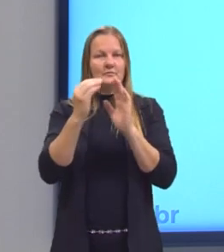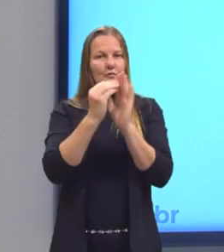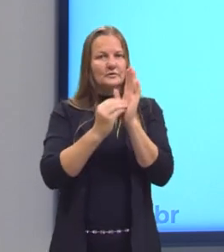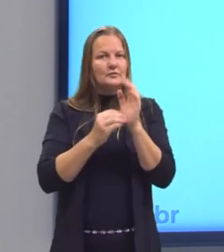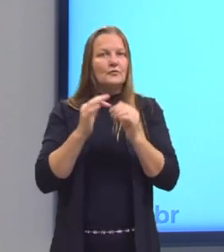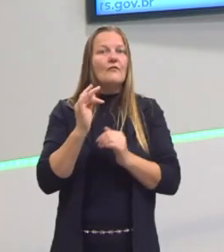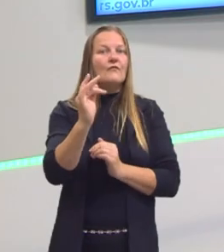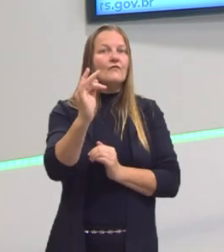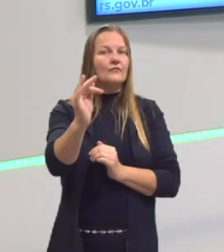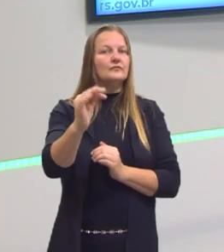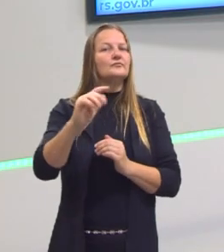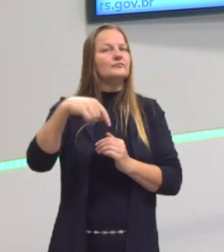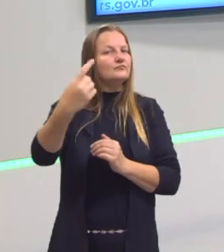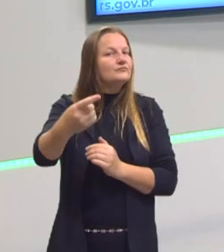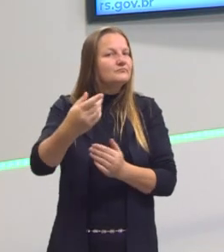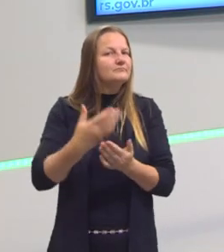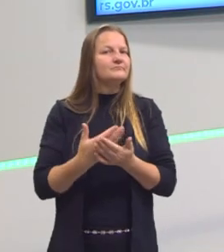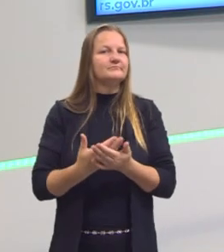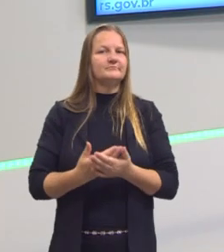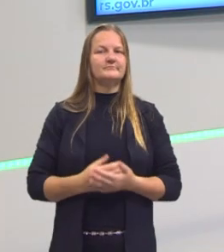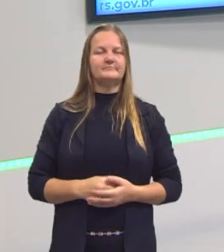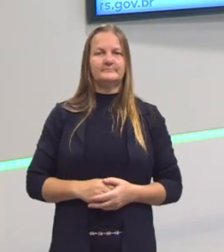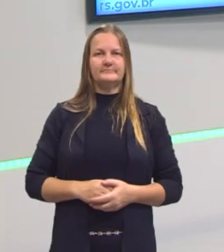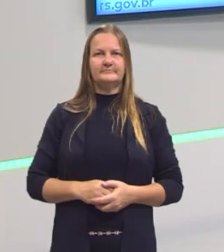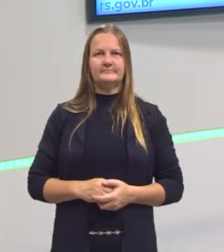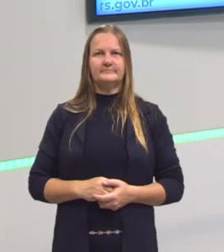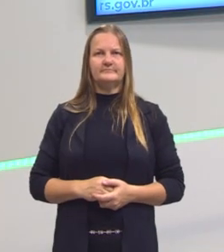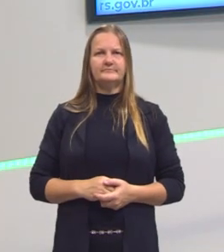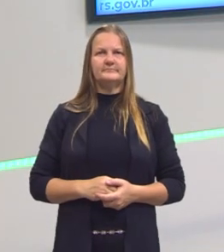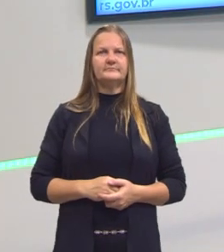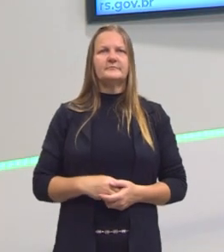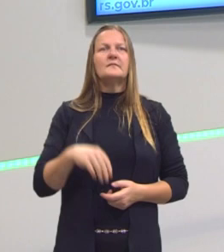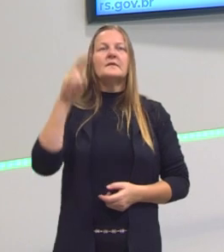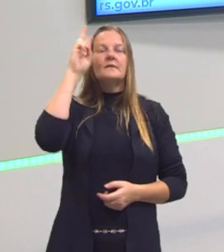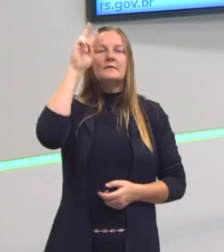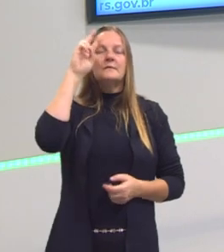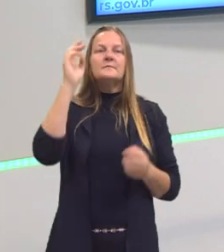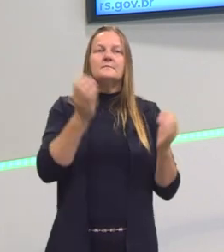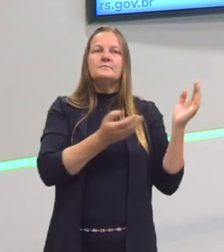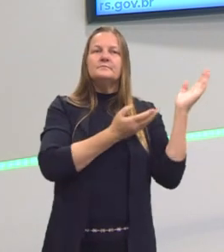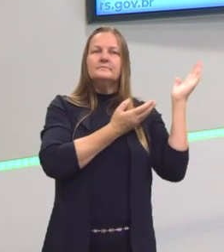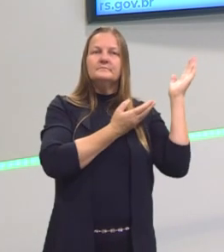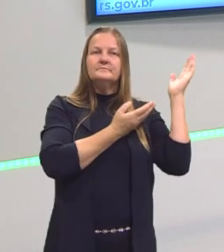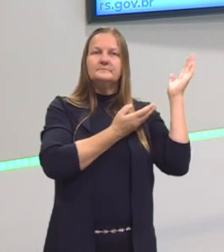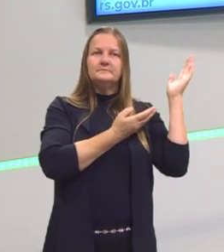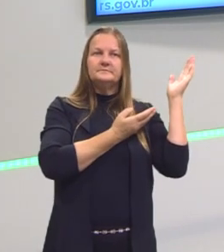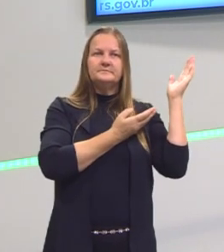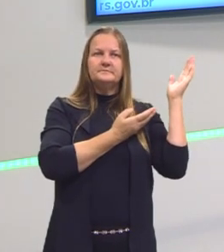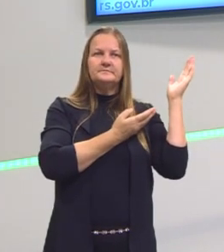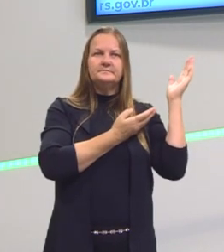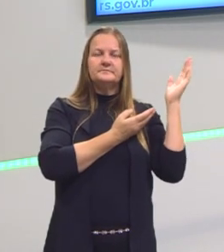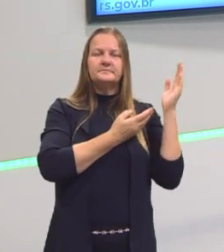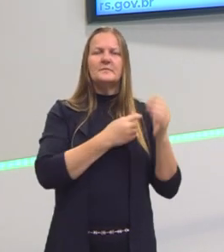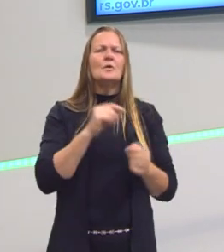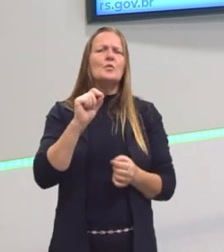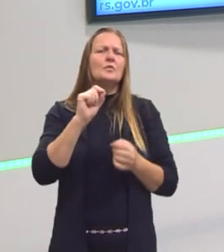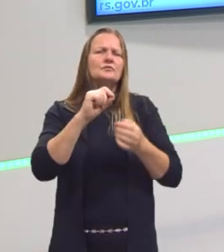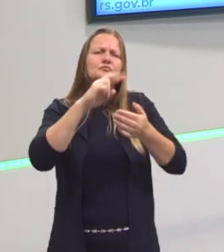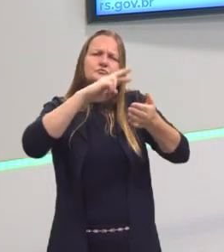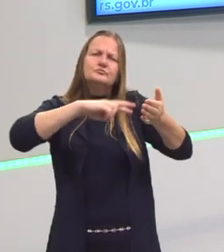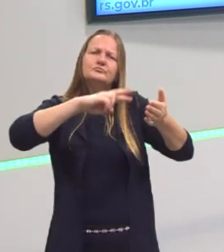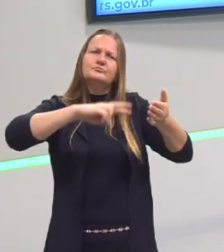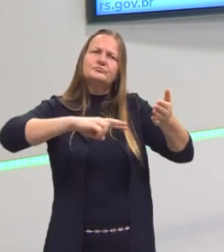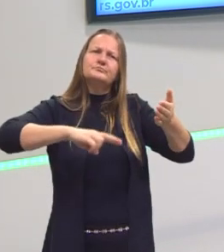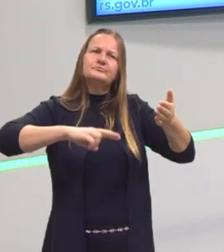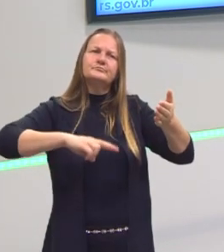vamos estudar nas próximas aulas. Lendo aqui, então, o nosso slide. Dizemos que um número é divisor